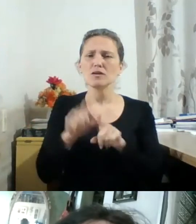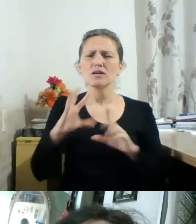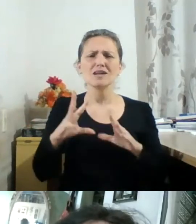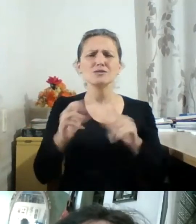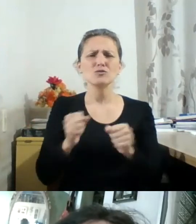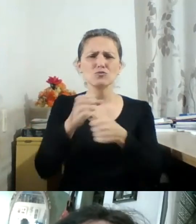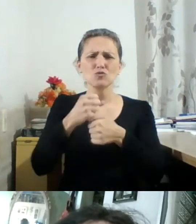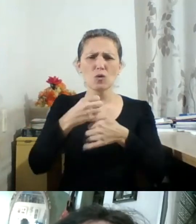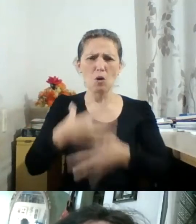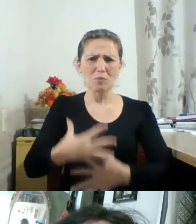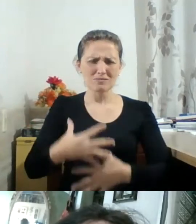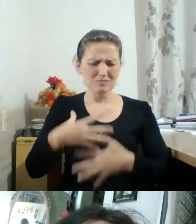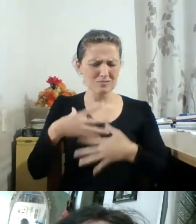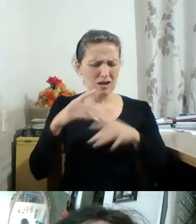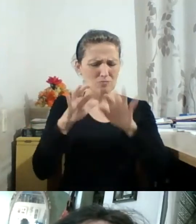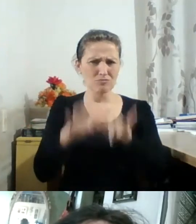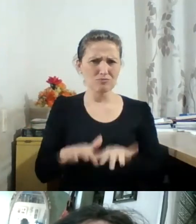aos depoimentos